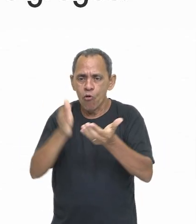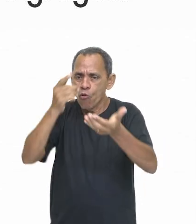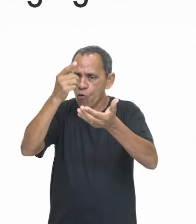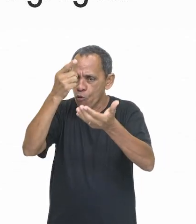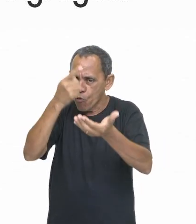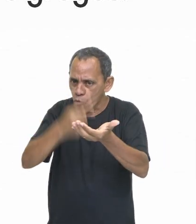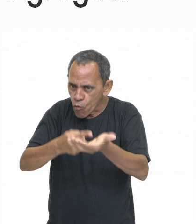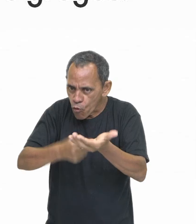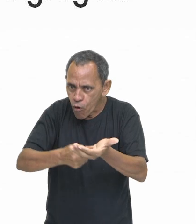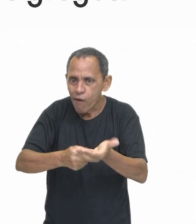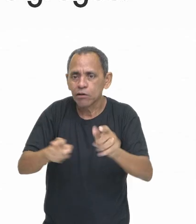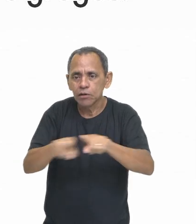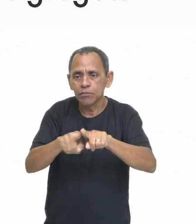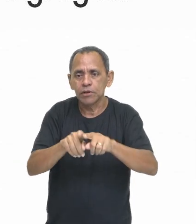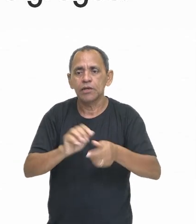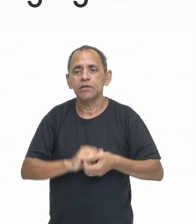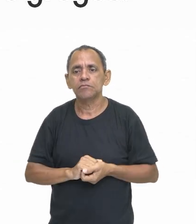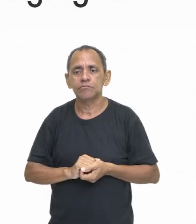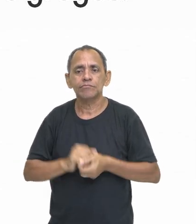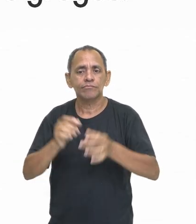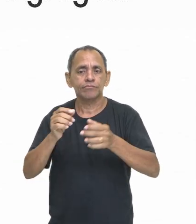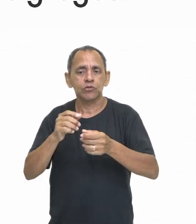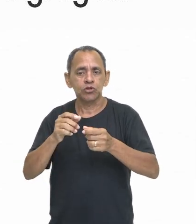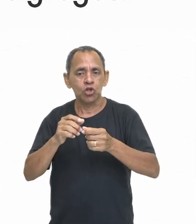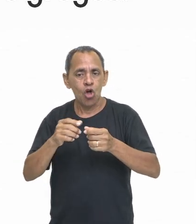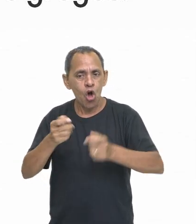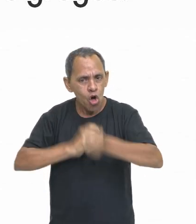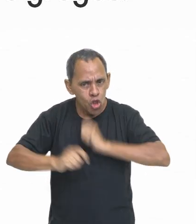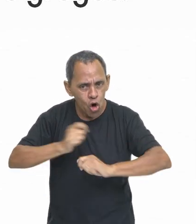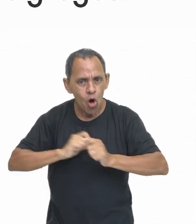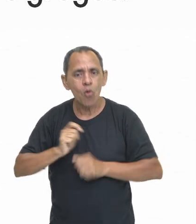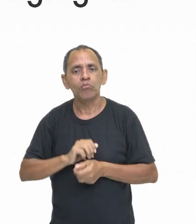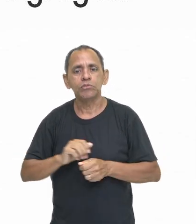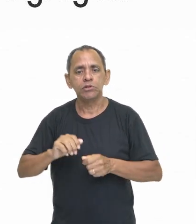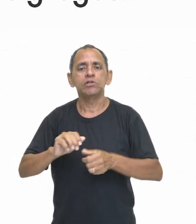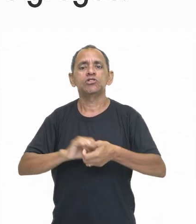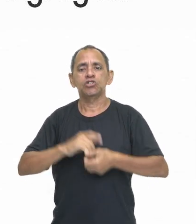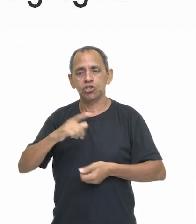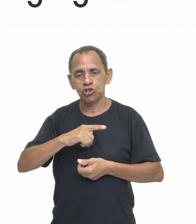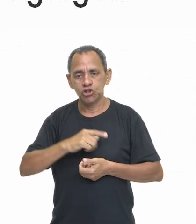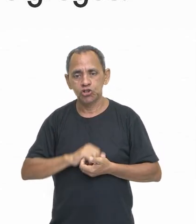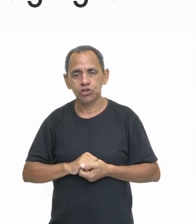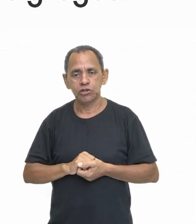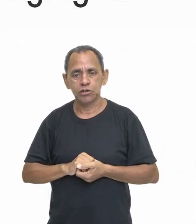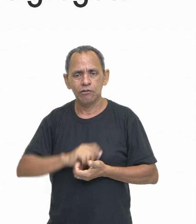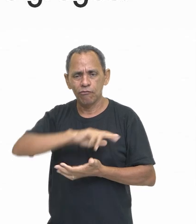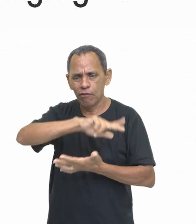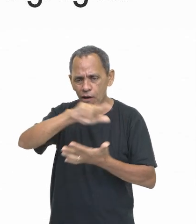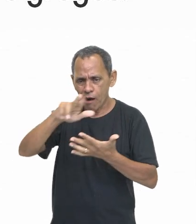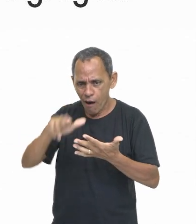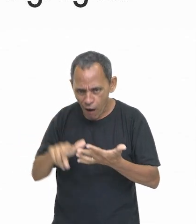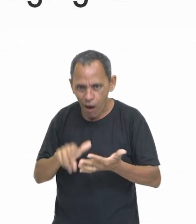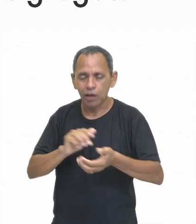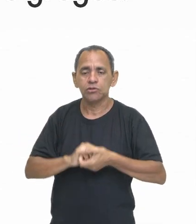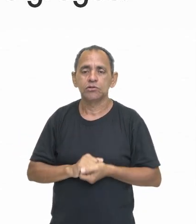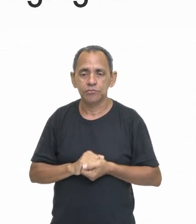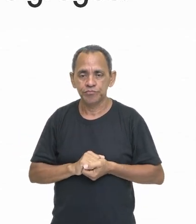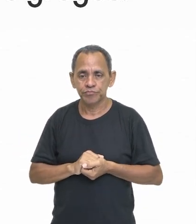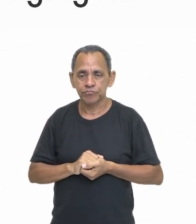centros comerciais movimentados, onde mercadorias de todo o império chegavam e eram